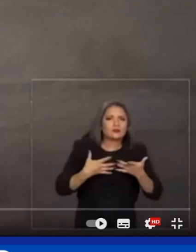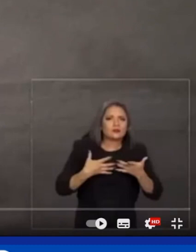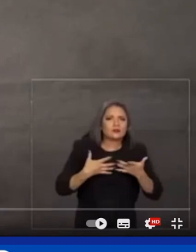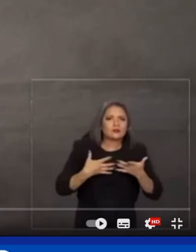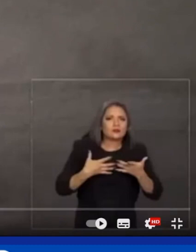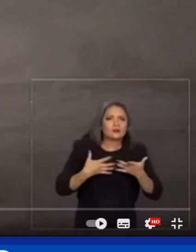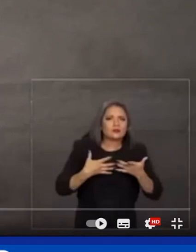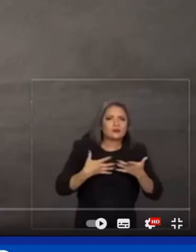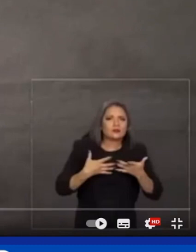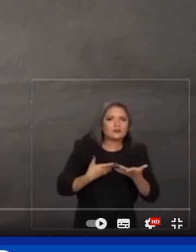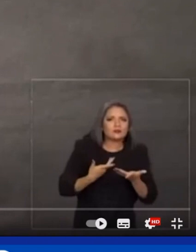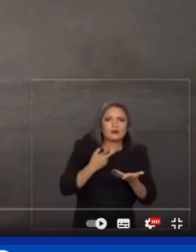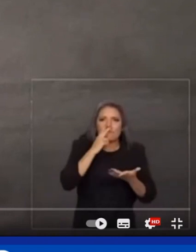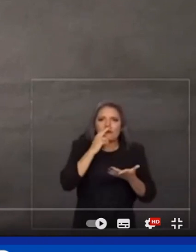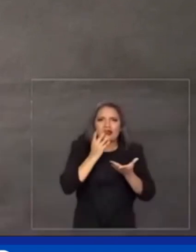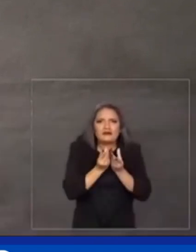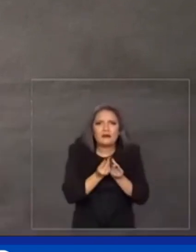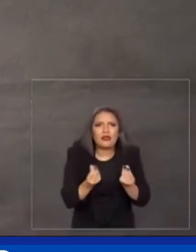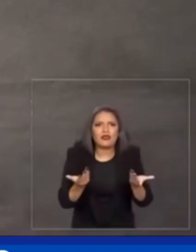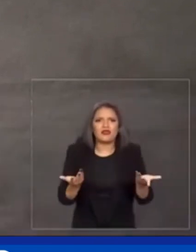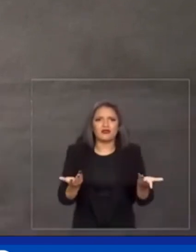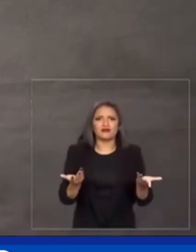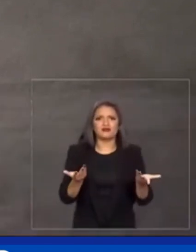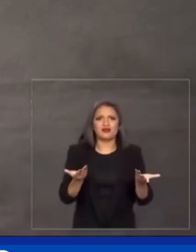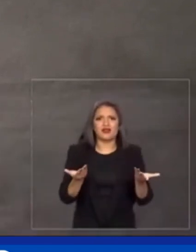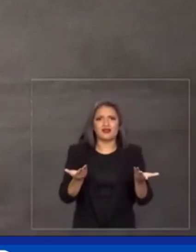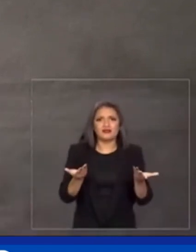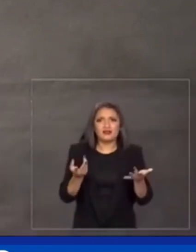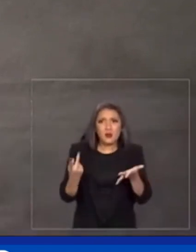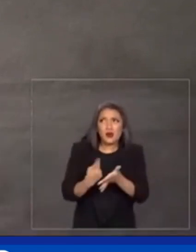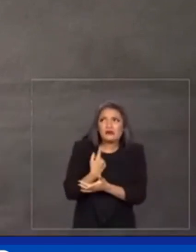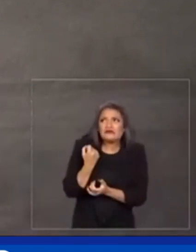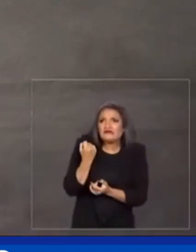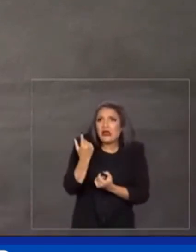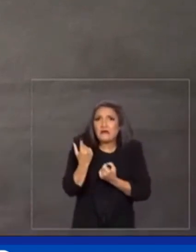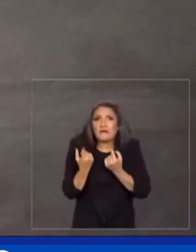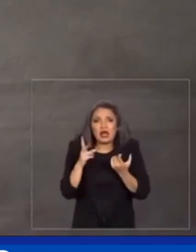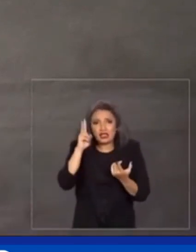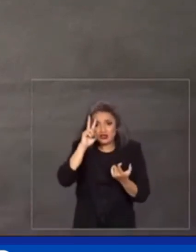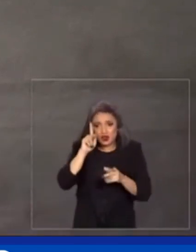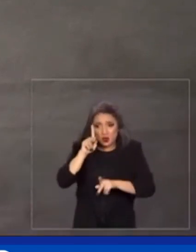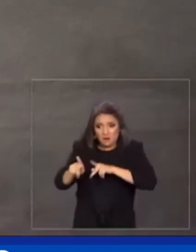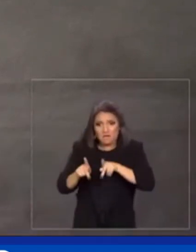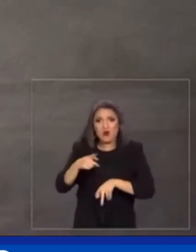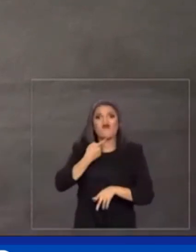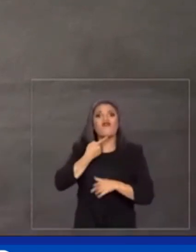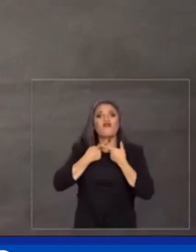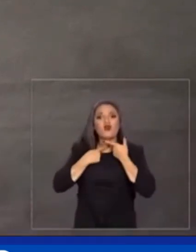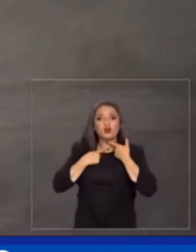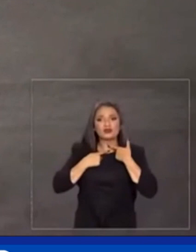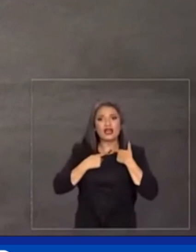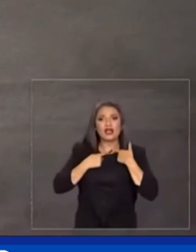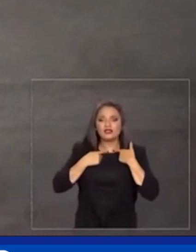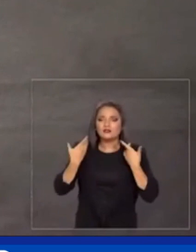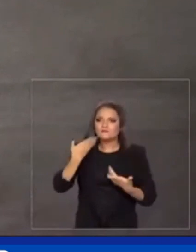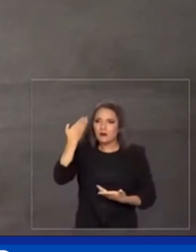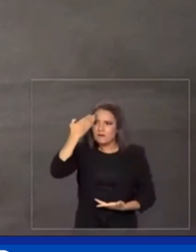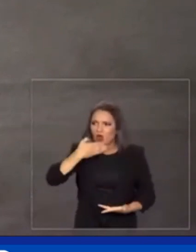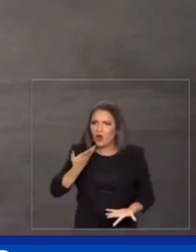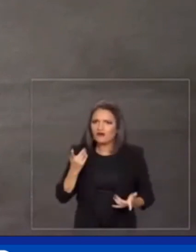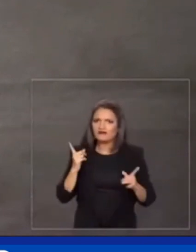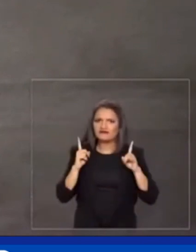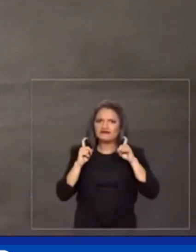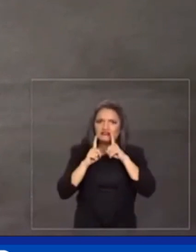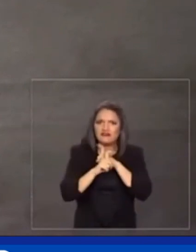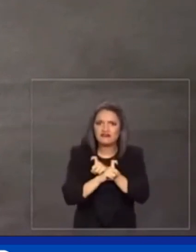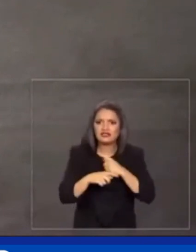décadas. Poucas vezes na nossa história a vontade popular foi tão colocada à prova e